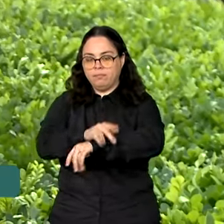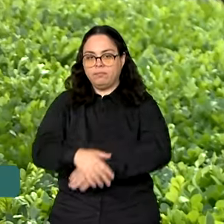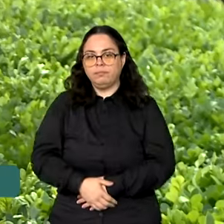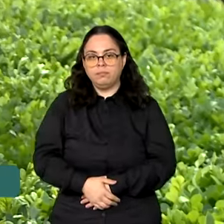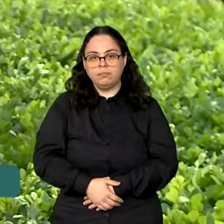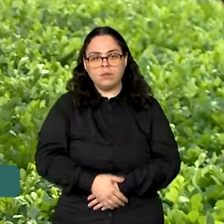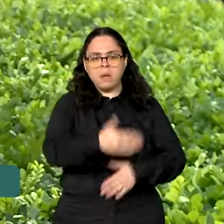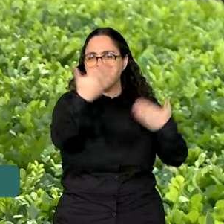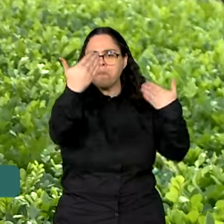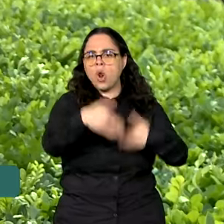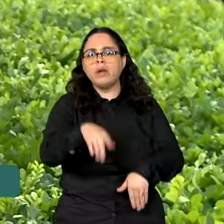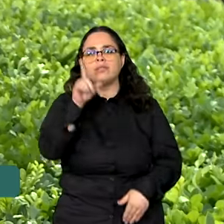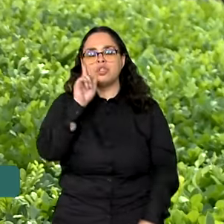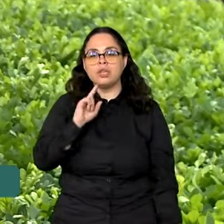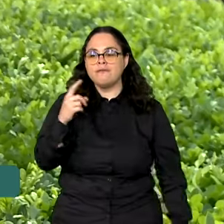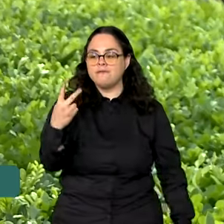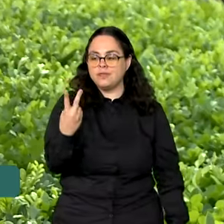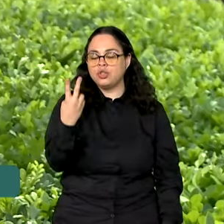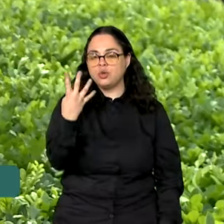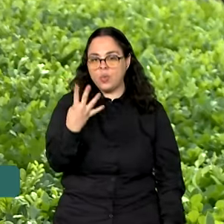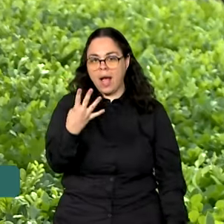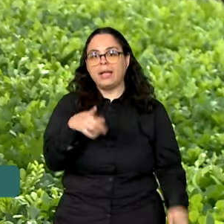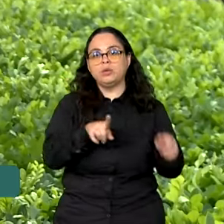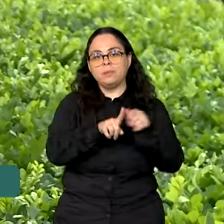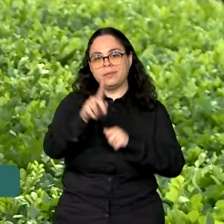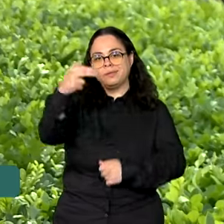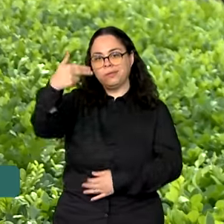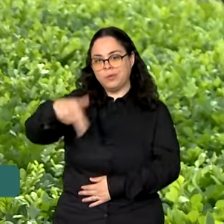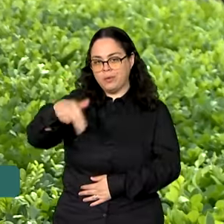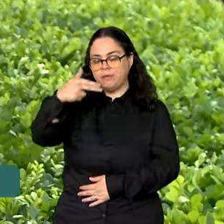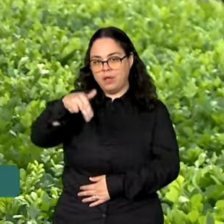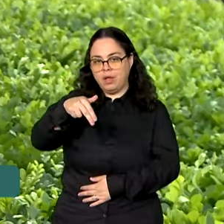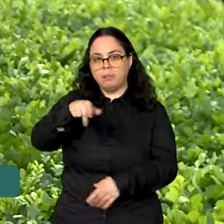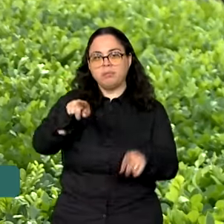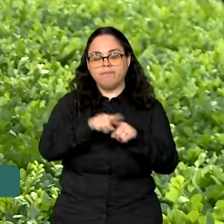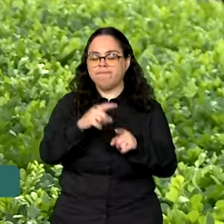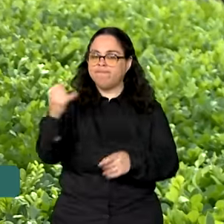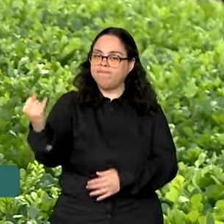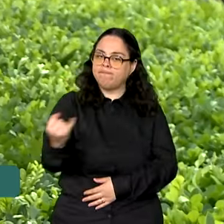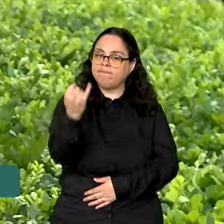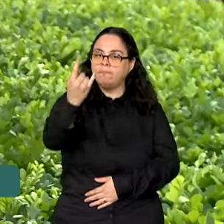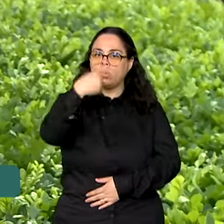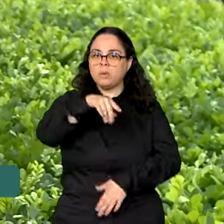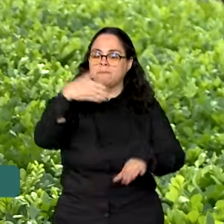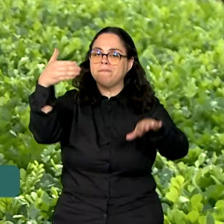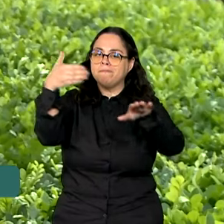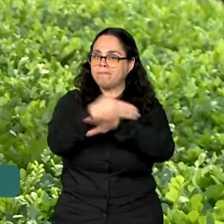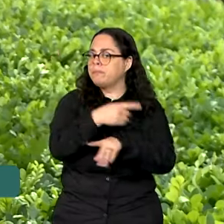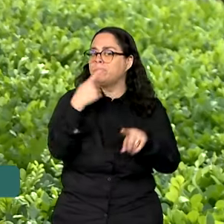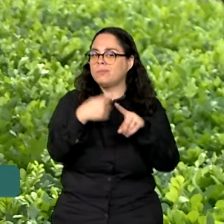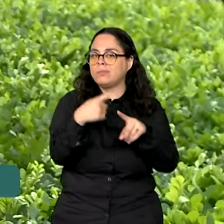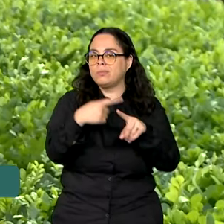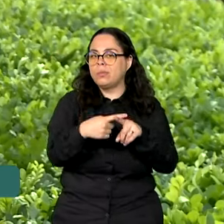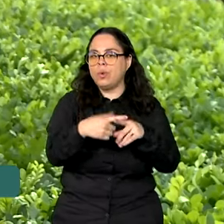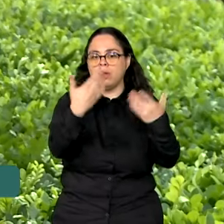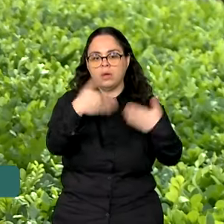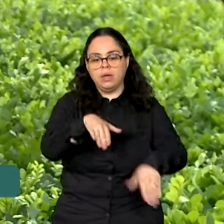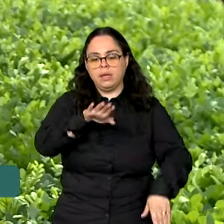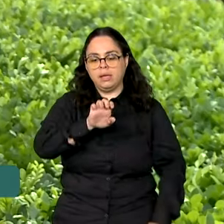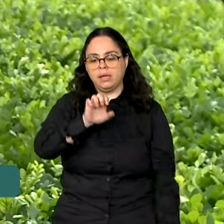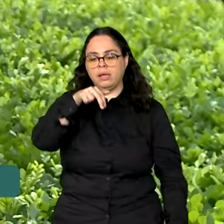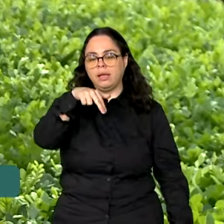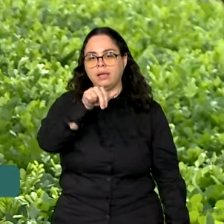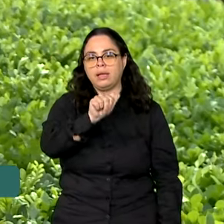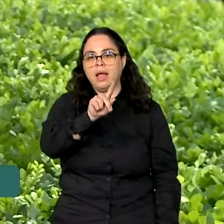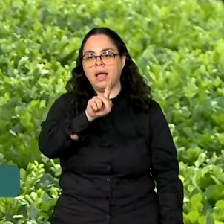provas serão realizadas no dia 24 de novembro e é muito importante participar porque o ENAD, ele mede